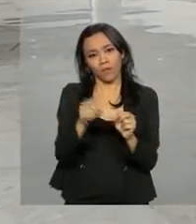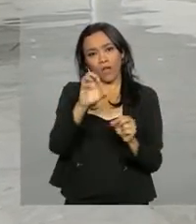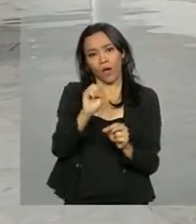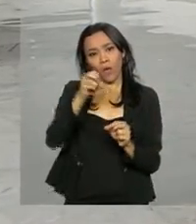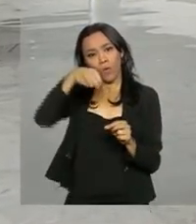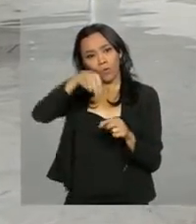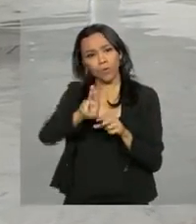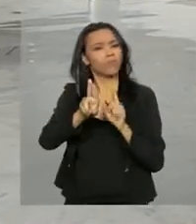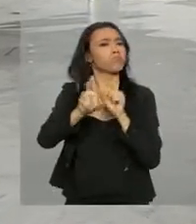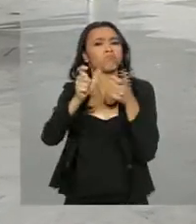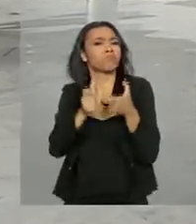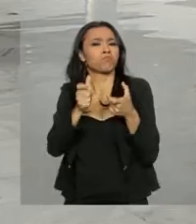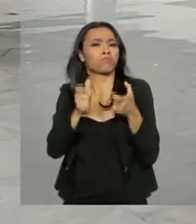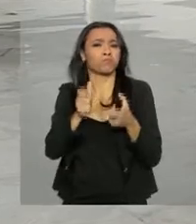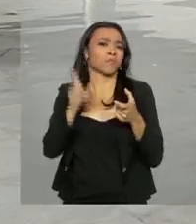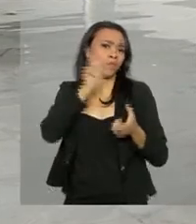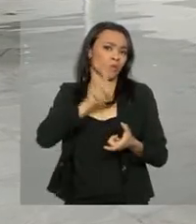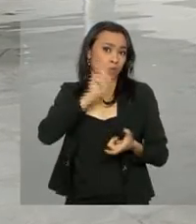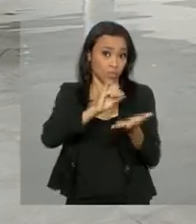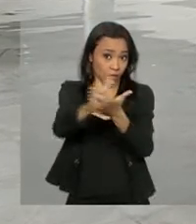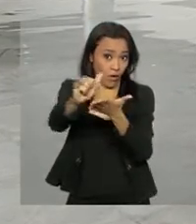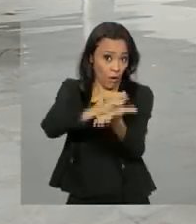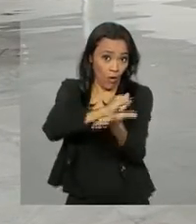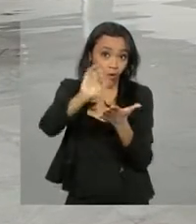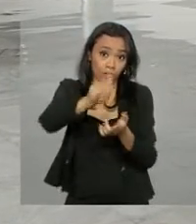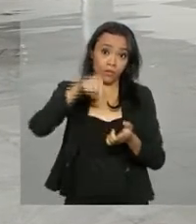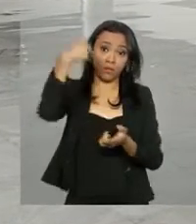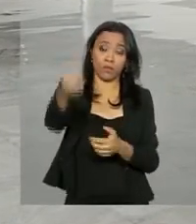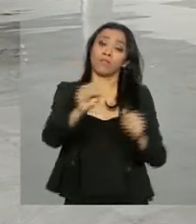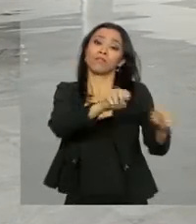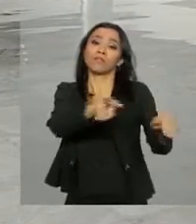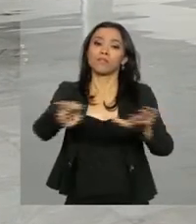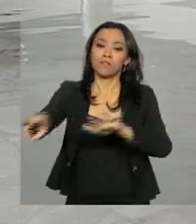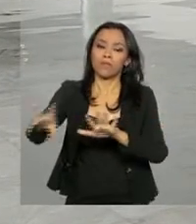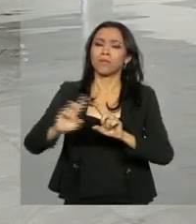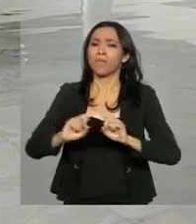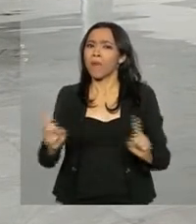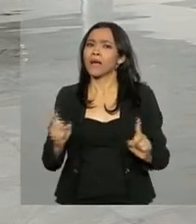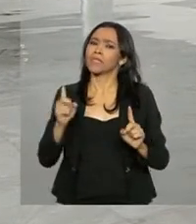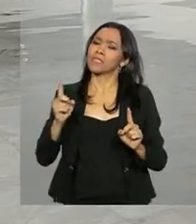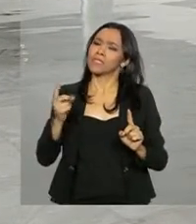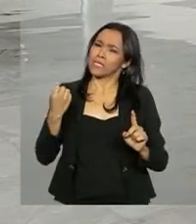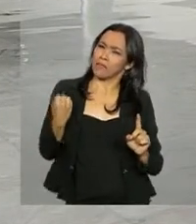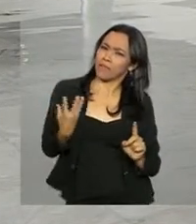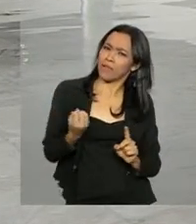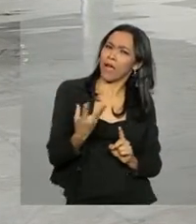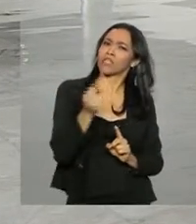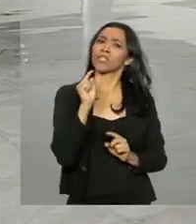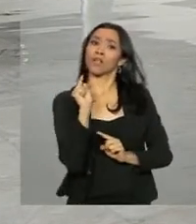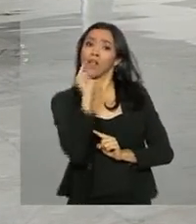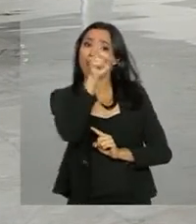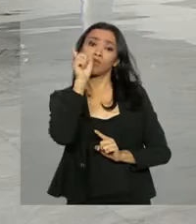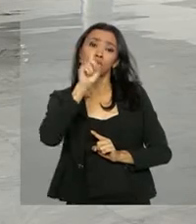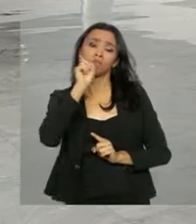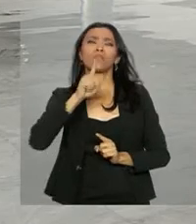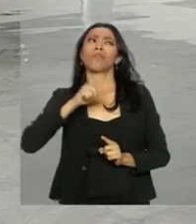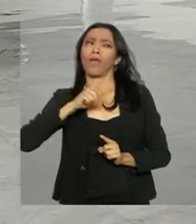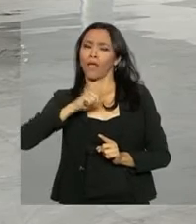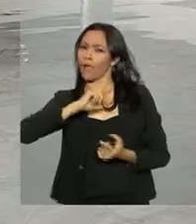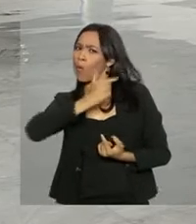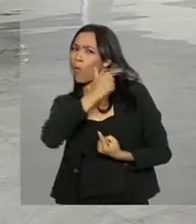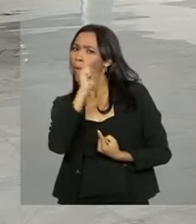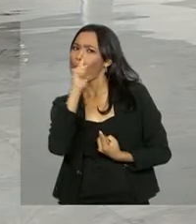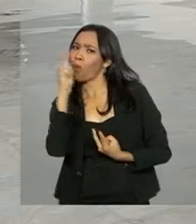acontecem em Nova Iorque e nos Estados Unidos na próxima semana, mas ao longo dessa viagem aos Estados Unidos, o presidente tem uma série de